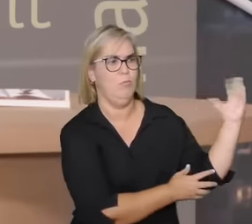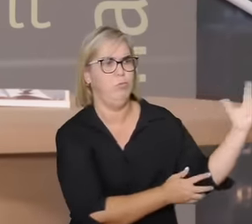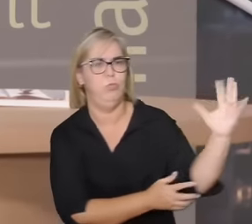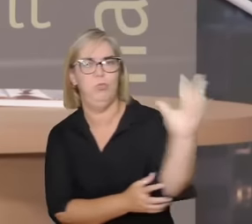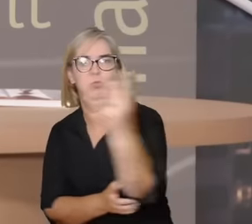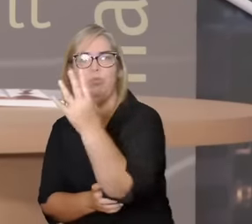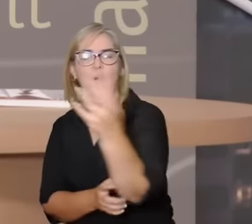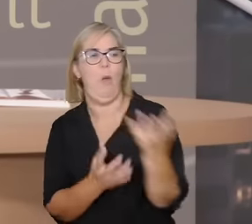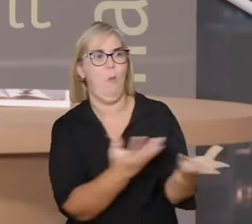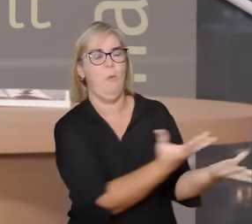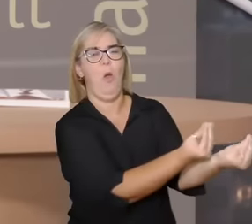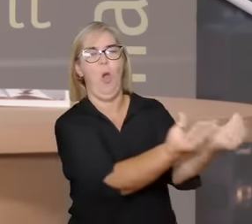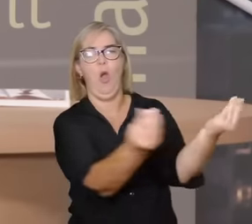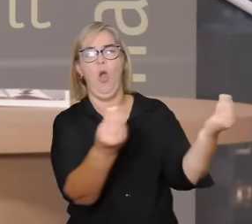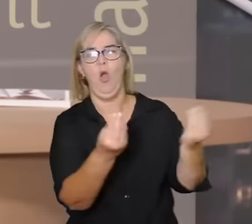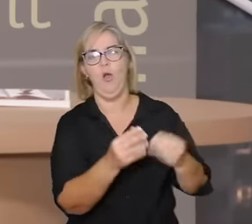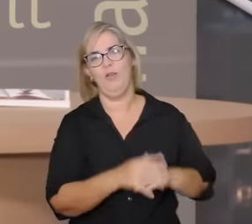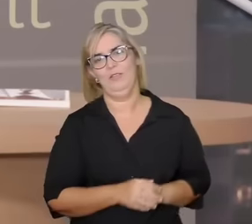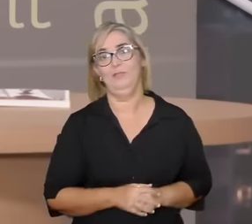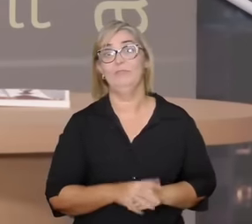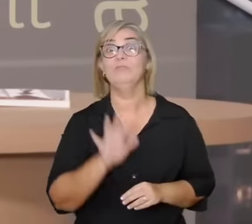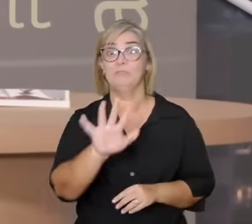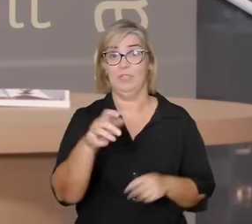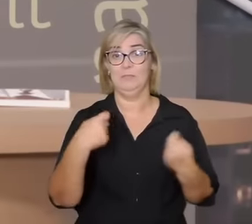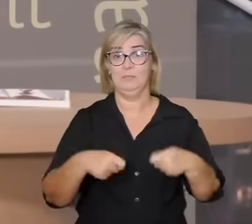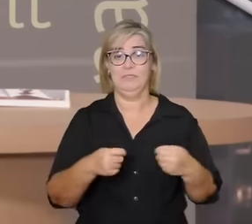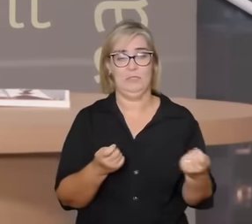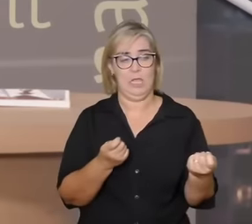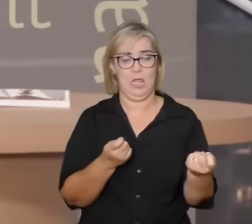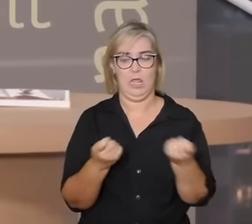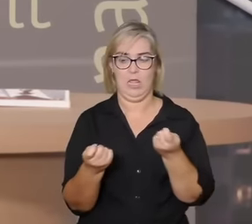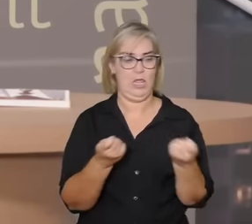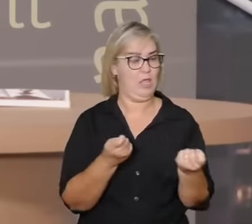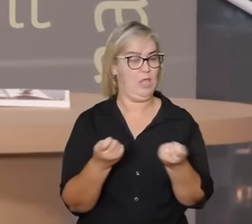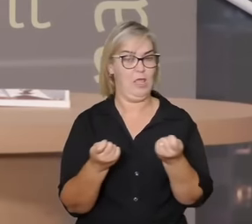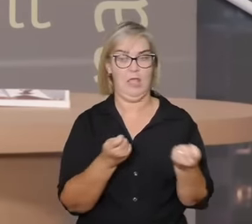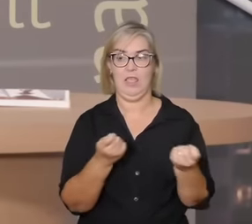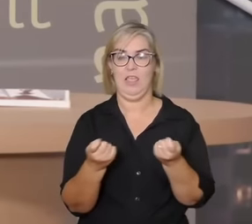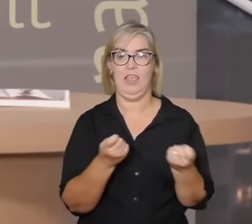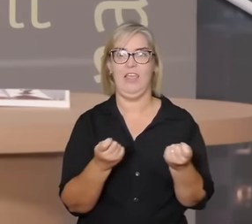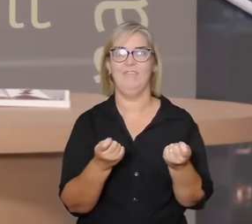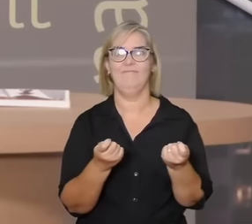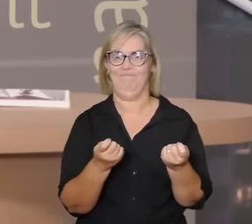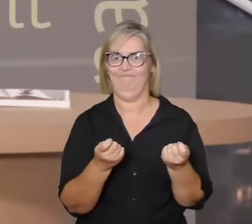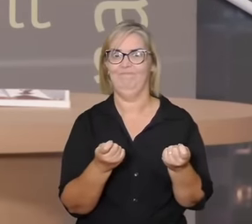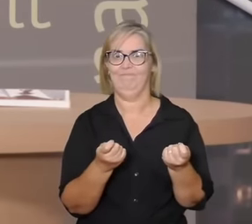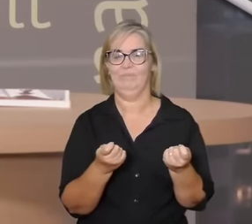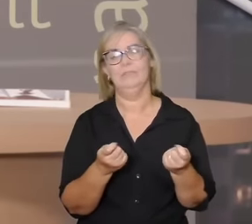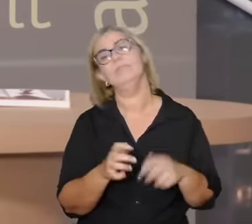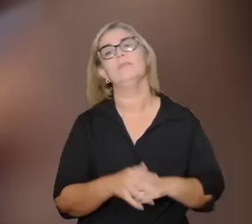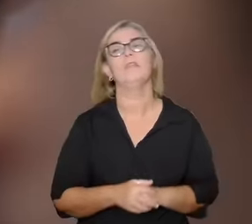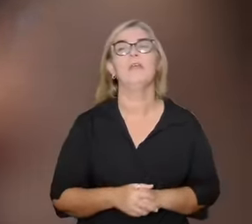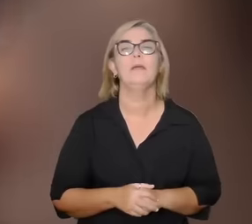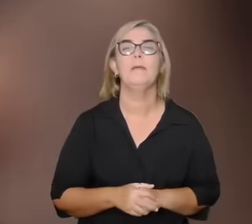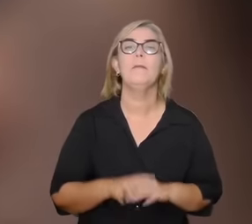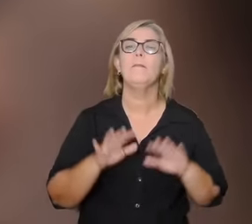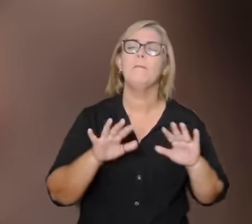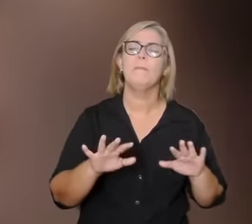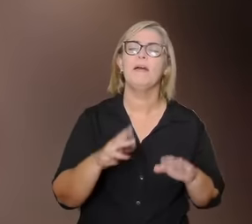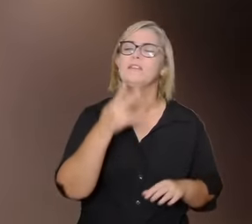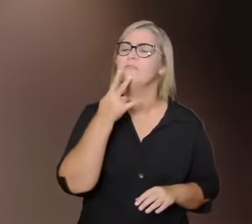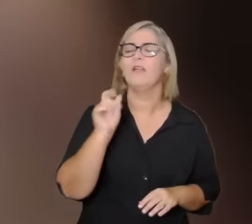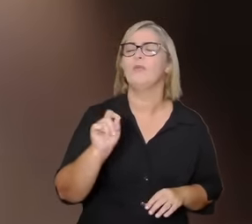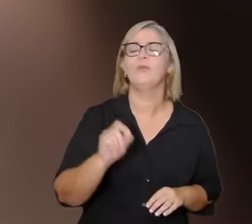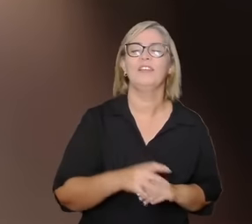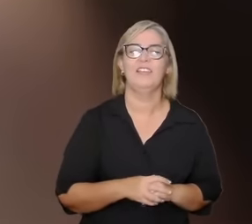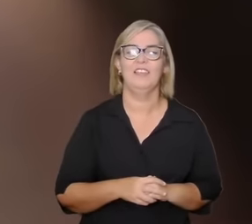tensão constante onde é necessário são necessários muitos exércitos permanentes o que o Diop vai dizer que será muito frequente